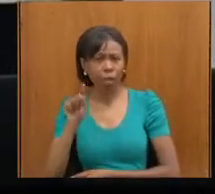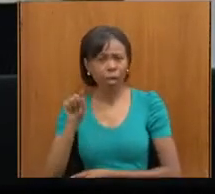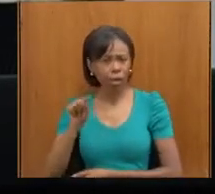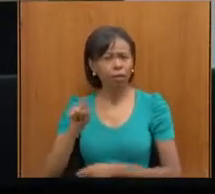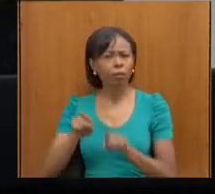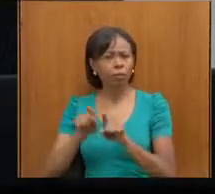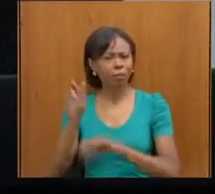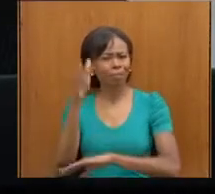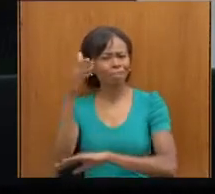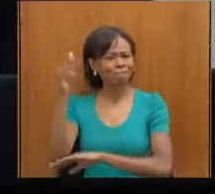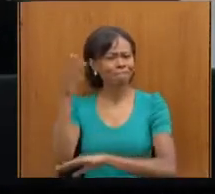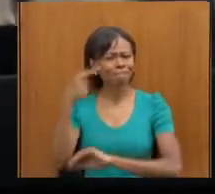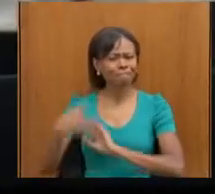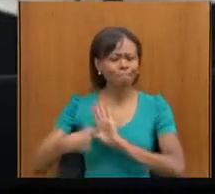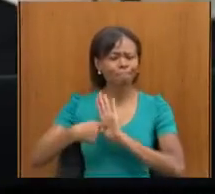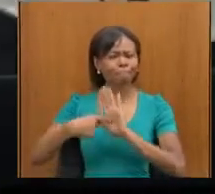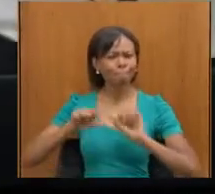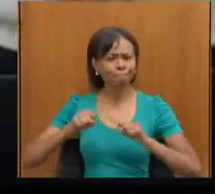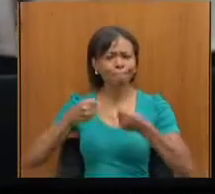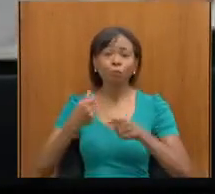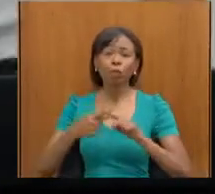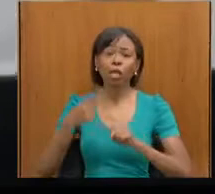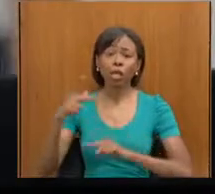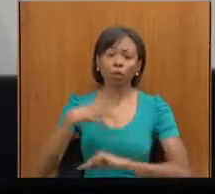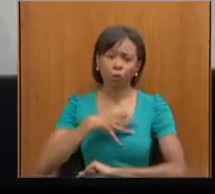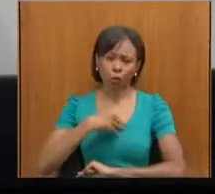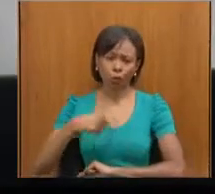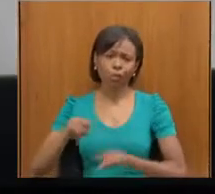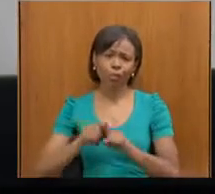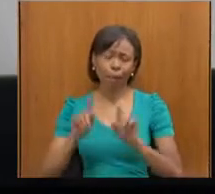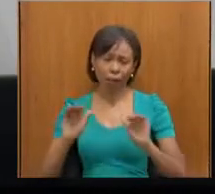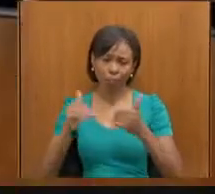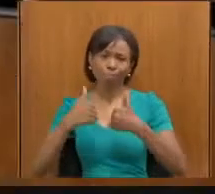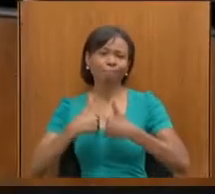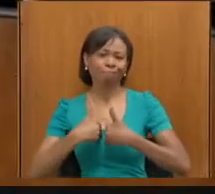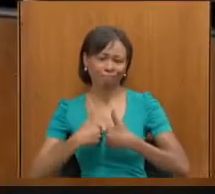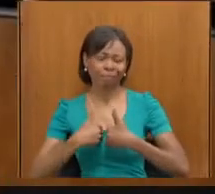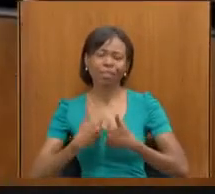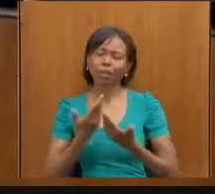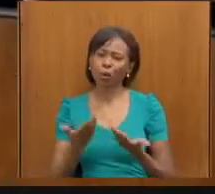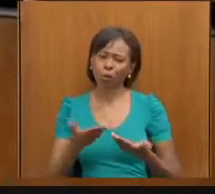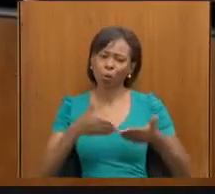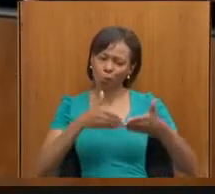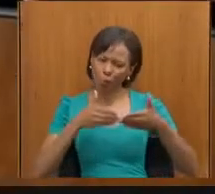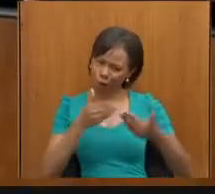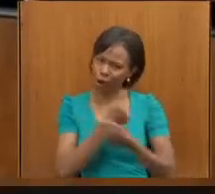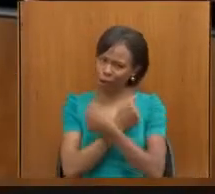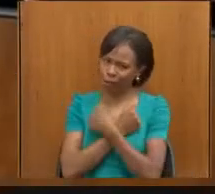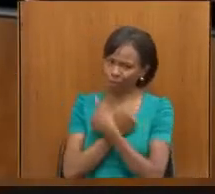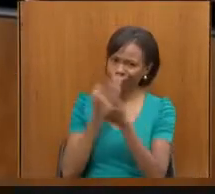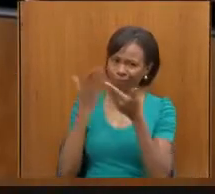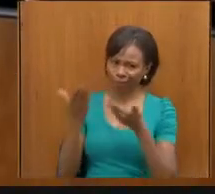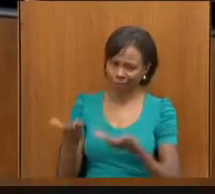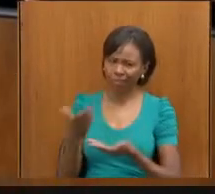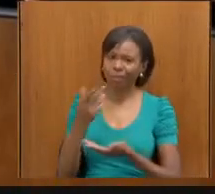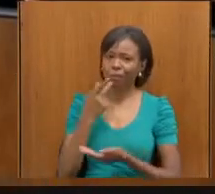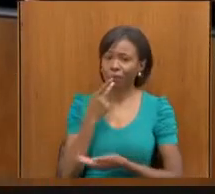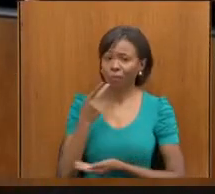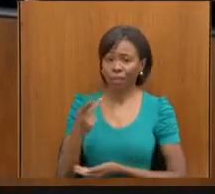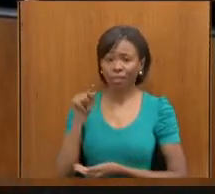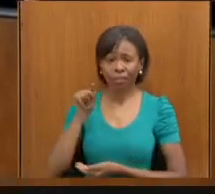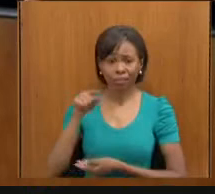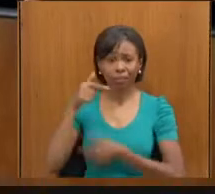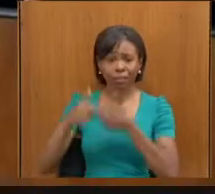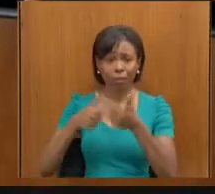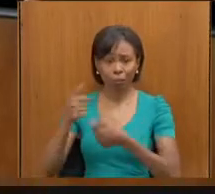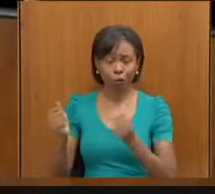ele que vive diariamente, porque tem um filho também autista. Então, leve um abraço para ele, diga que o trabalho dele, junto a